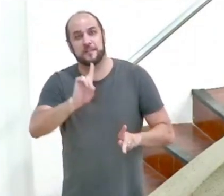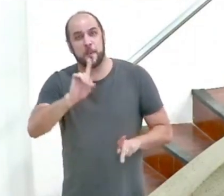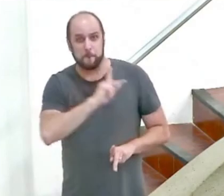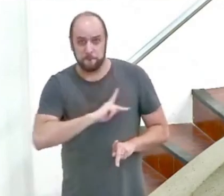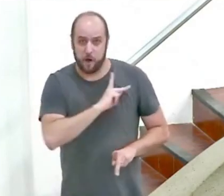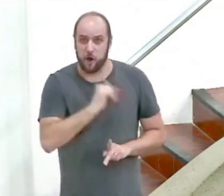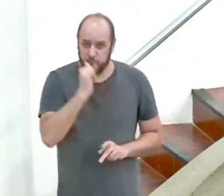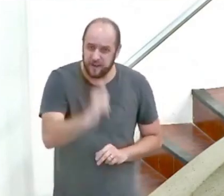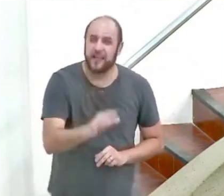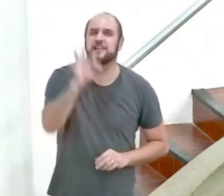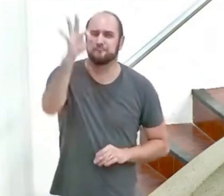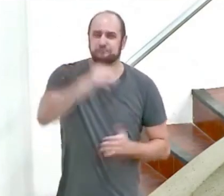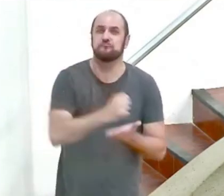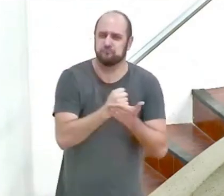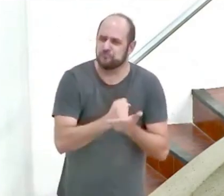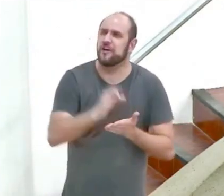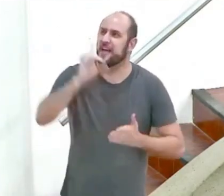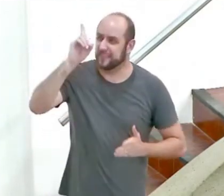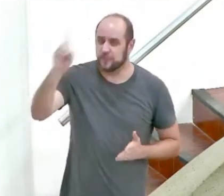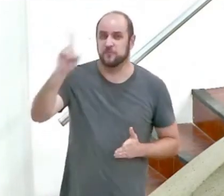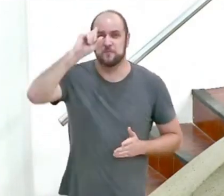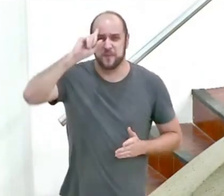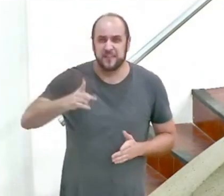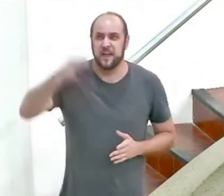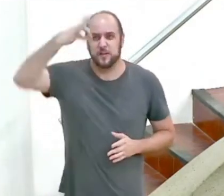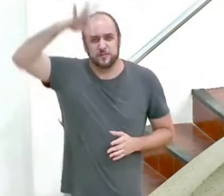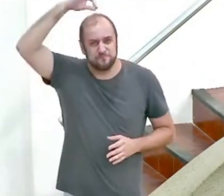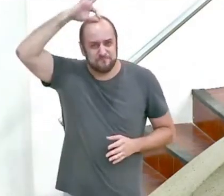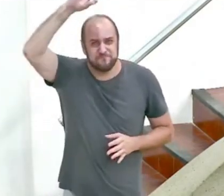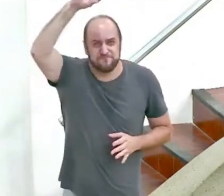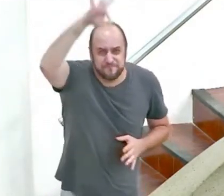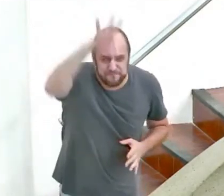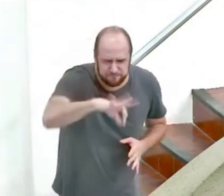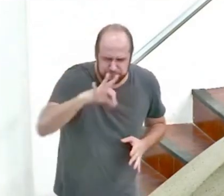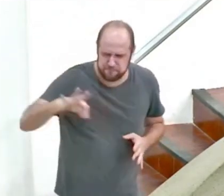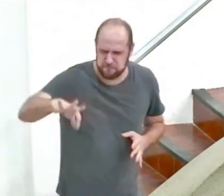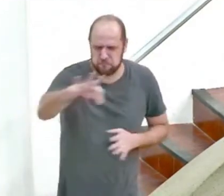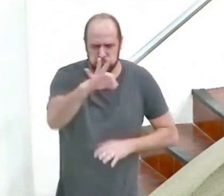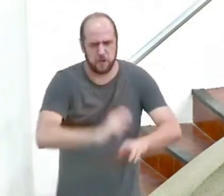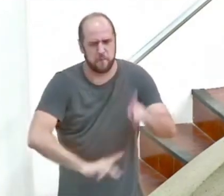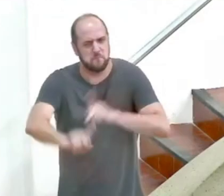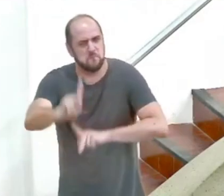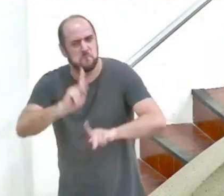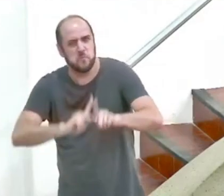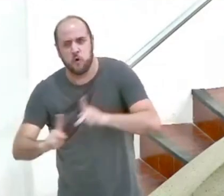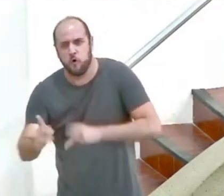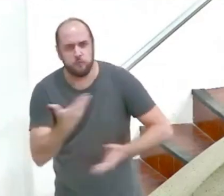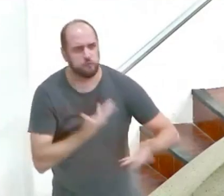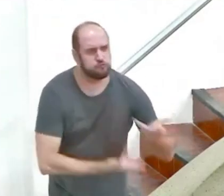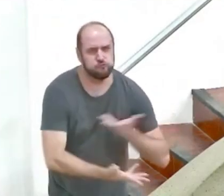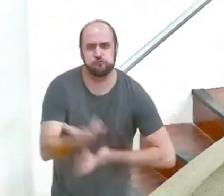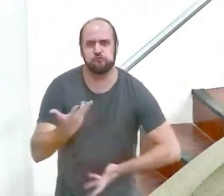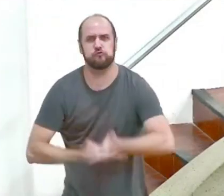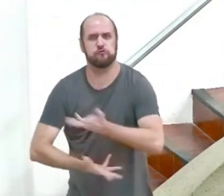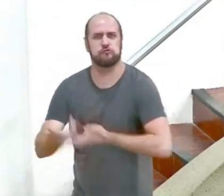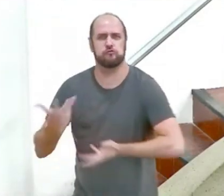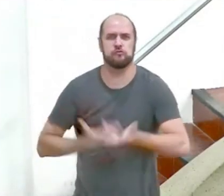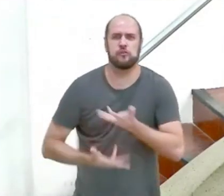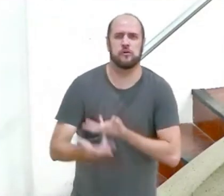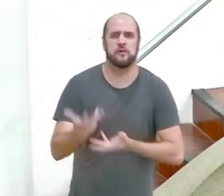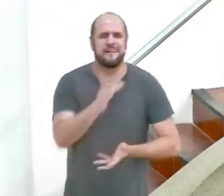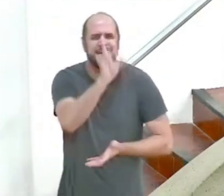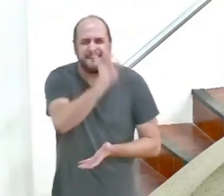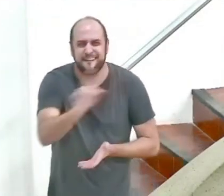Deus pôs o seu Espírito para habitar no meio do seu povo como um todo coletivo e em